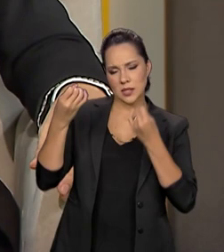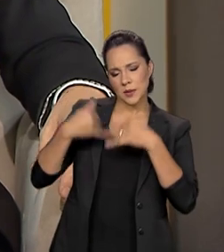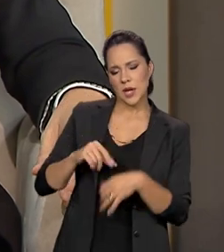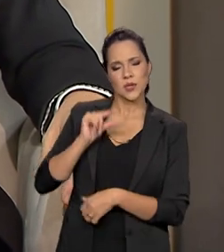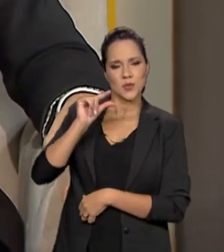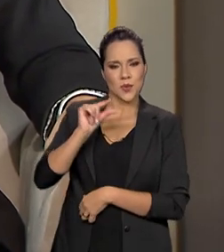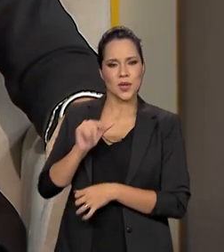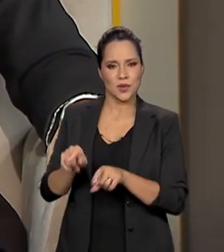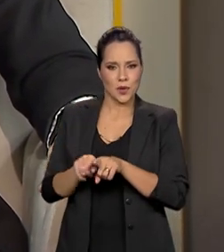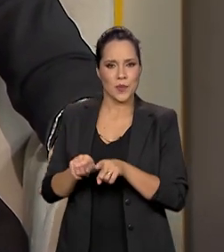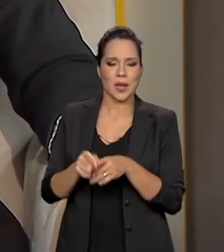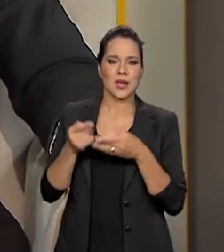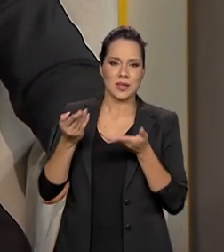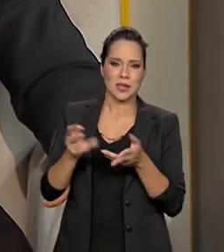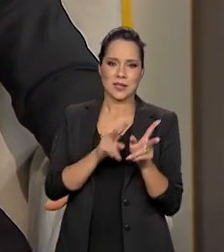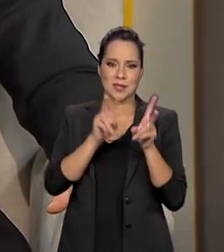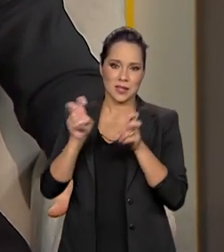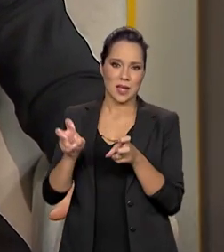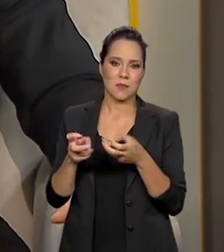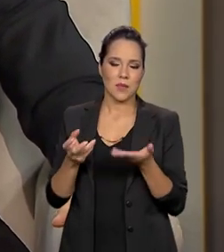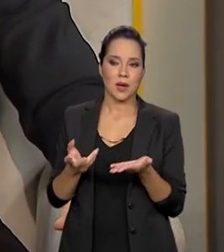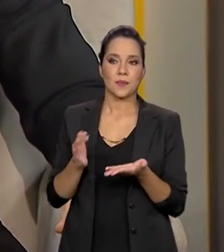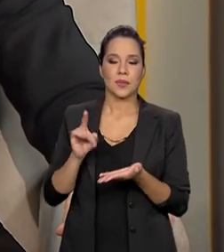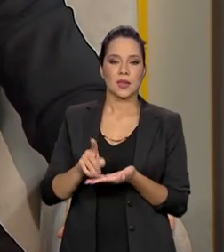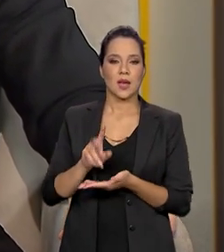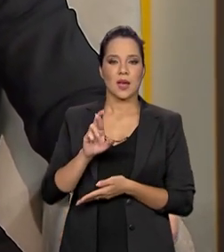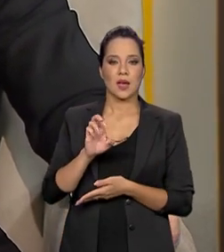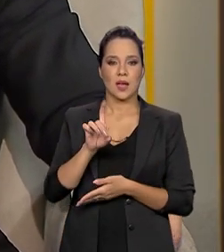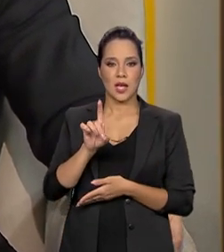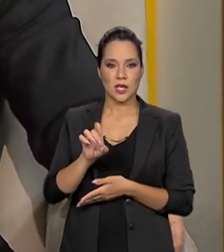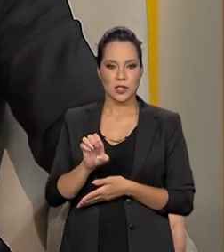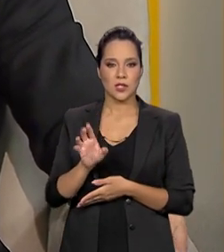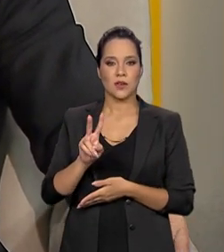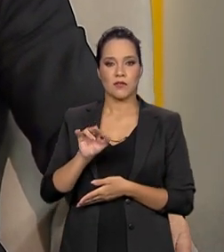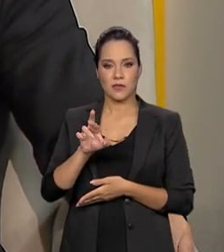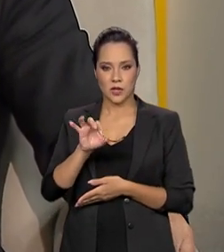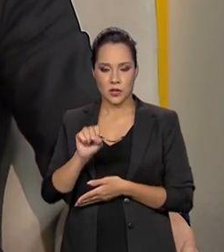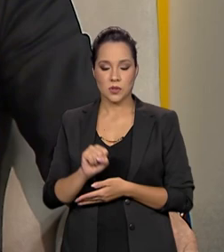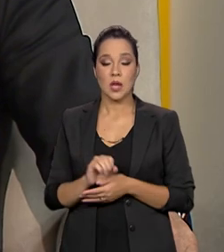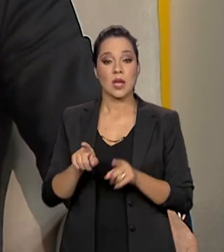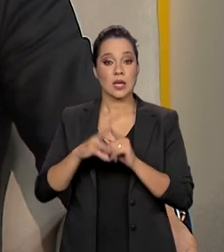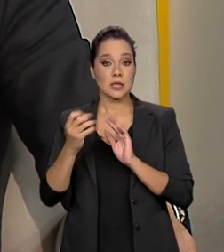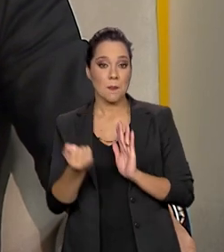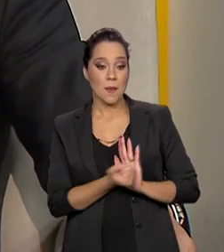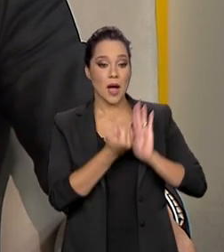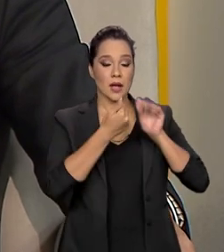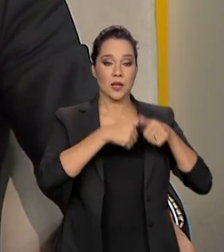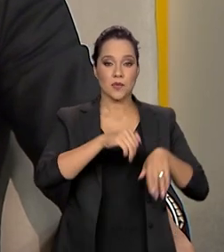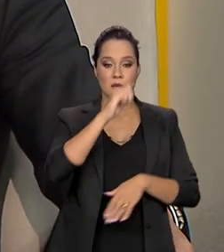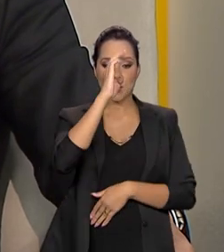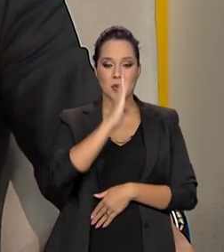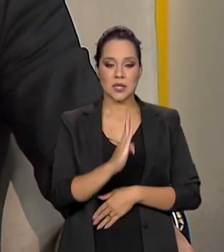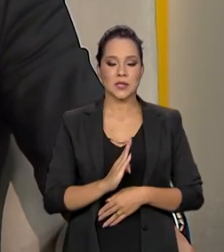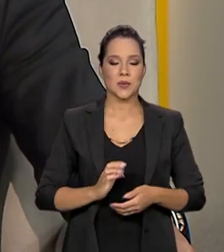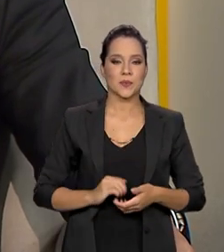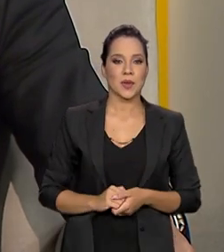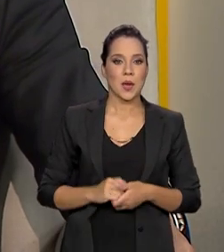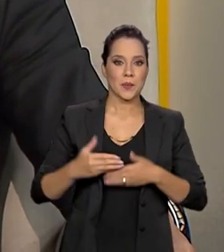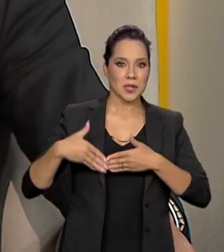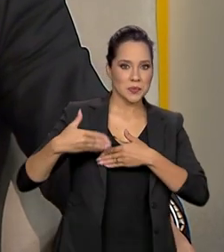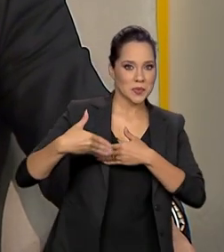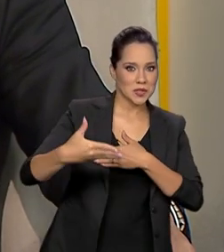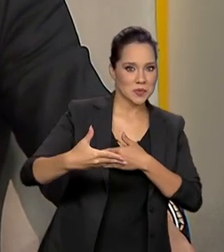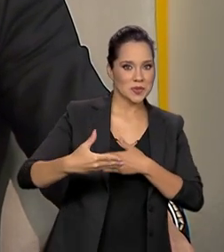falasse um pouco também dessa questão da rede vírus e esse legado que fica para o Brasil para as